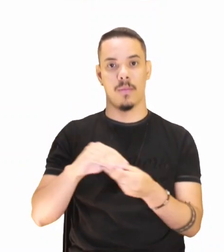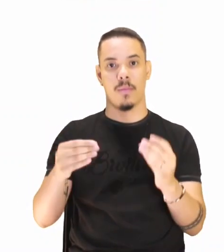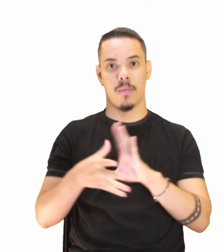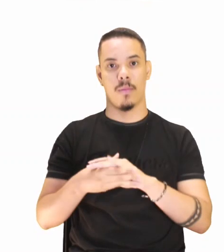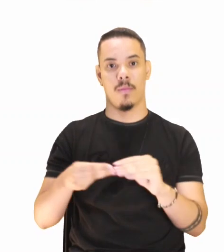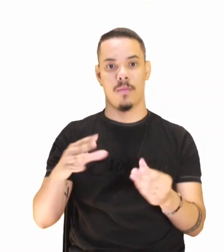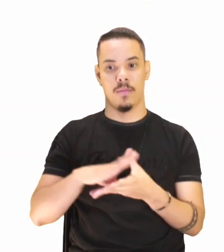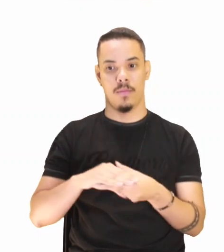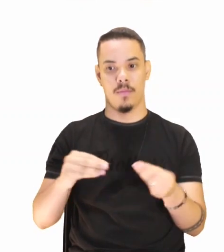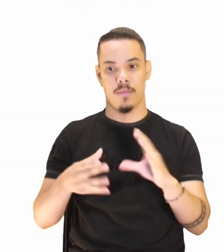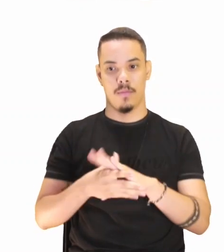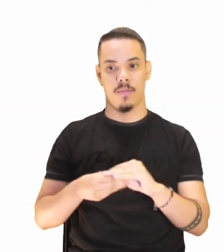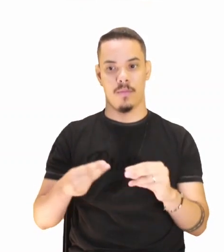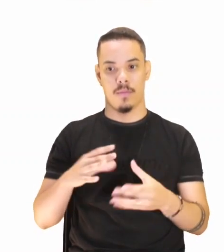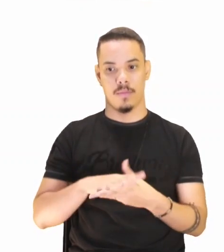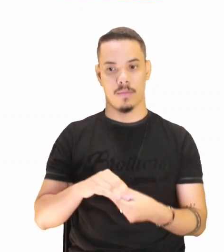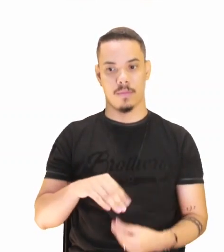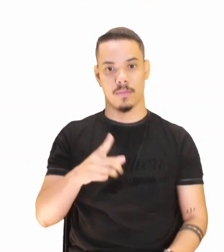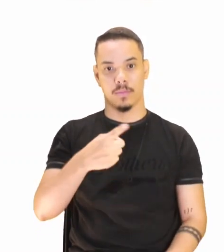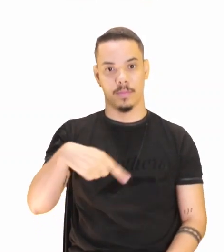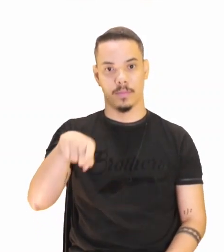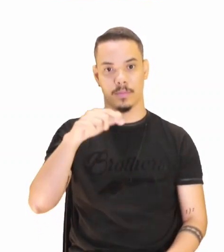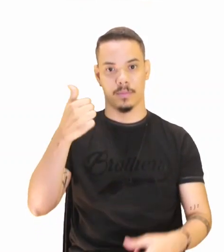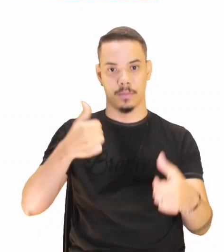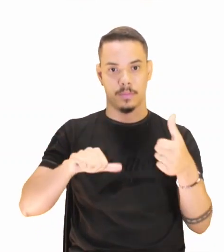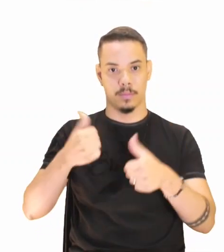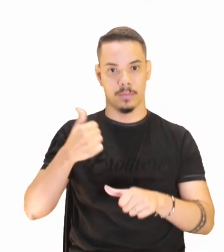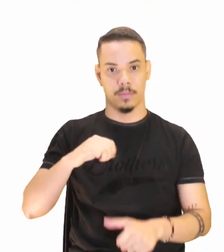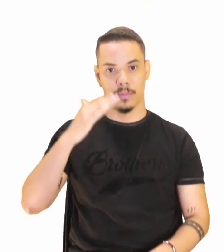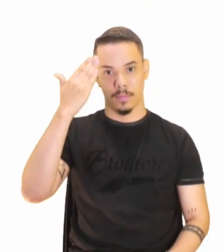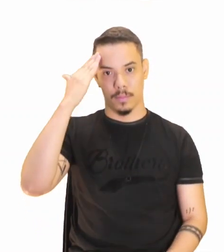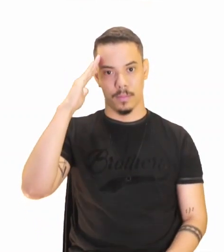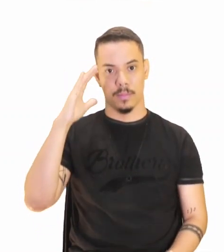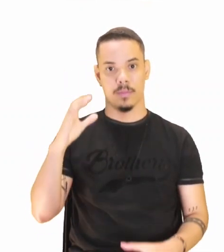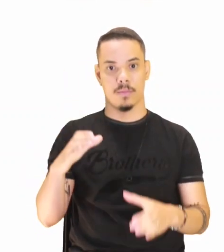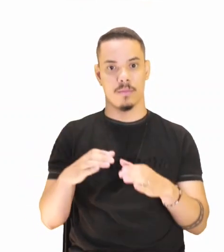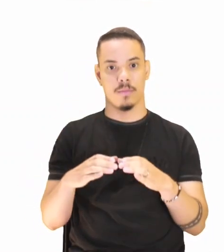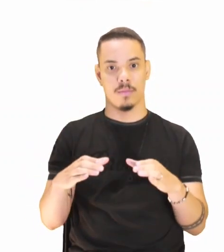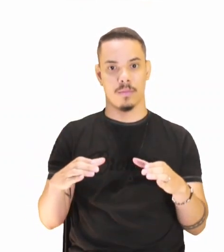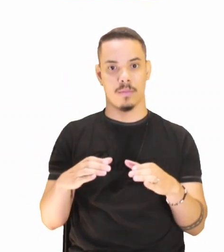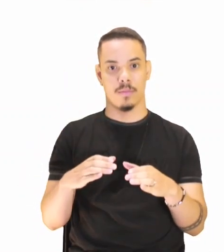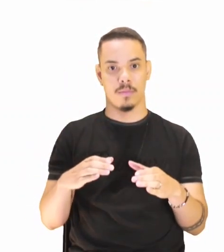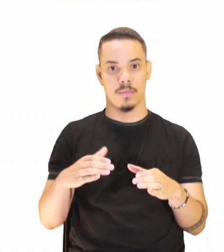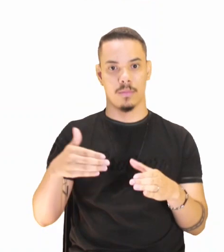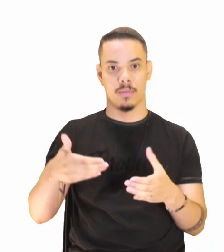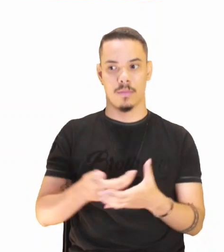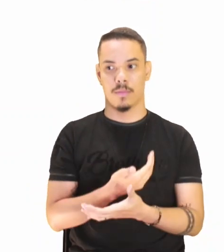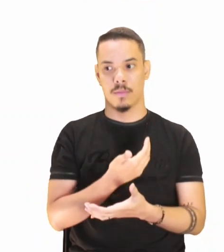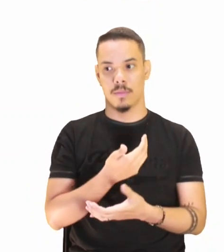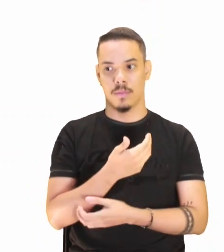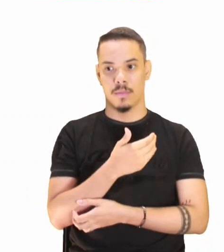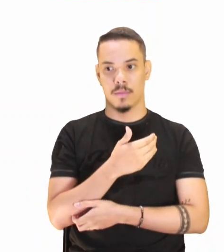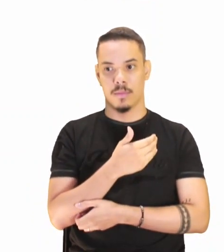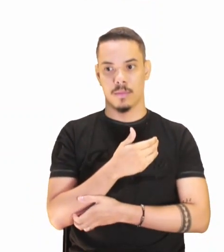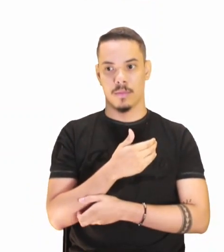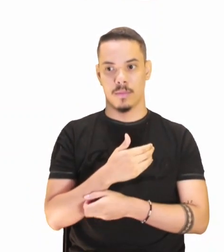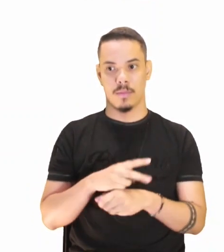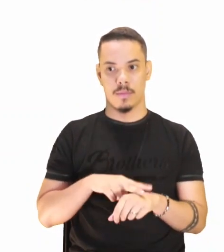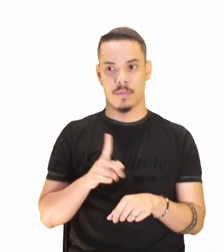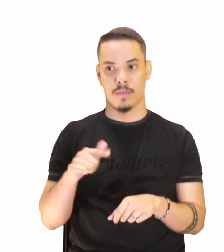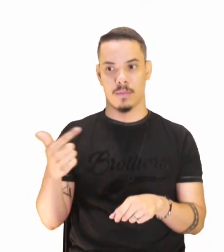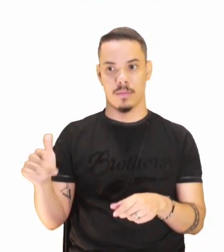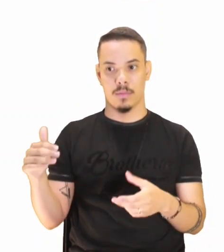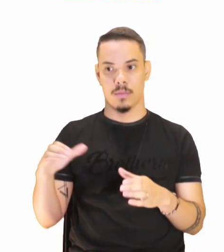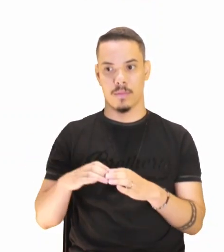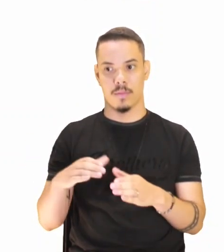Você vai analisar, entendeu? Olha, lá já está explicando tudinho aqui, já está te dando informação,